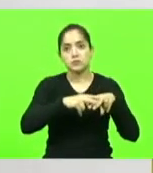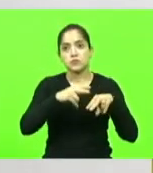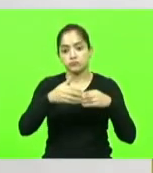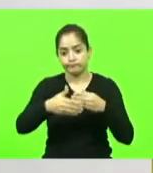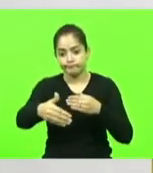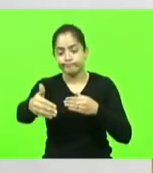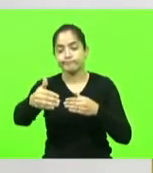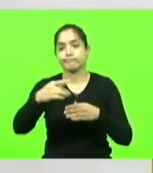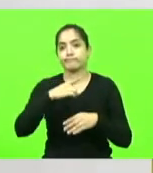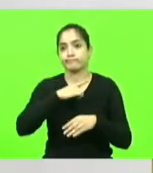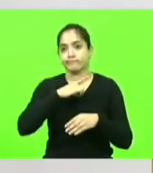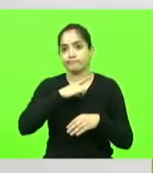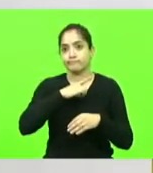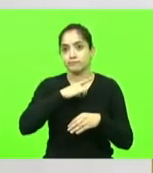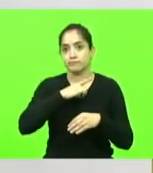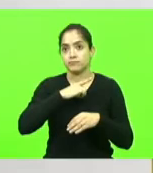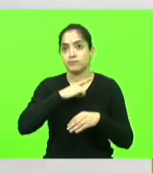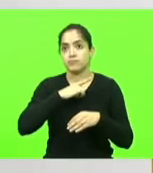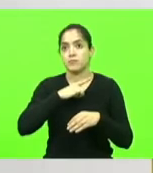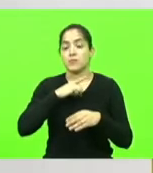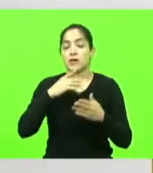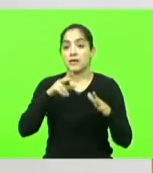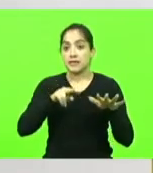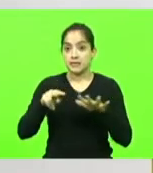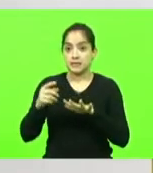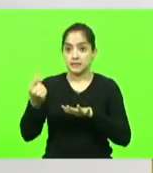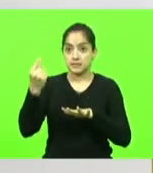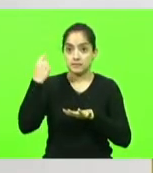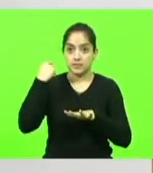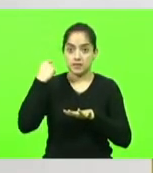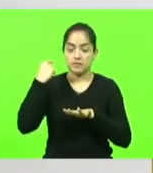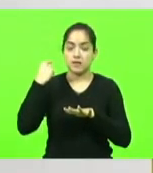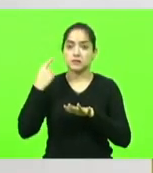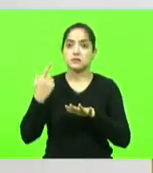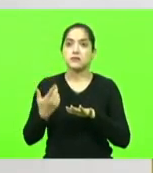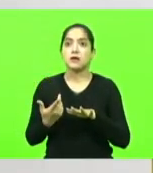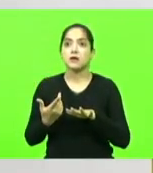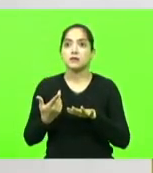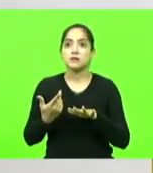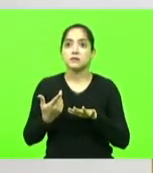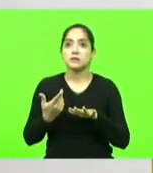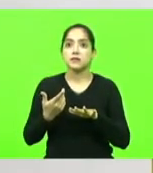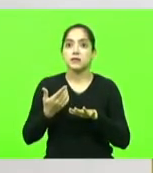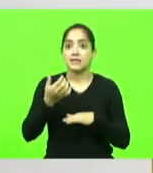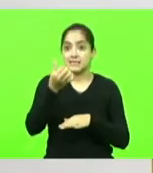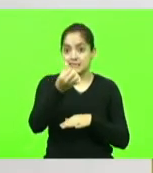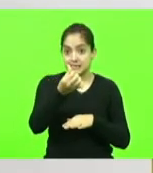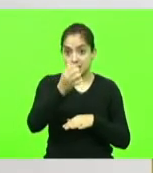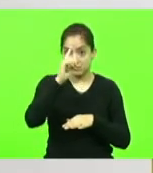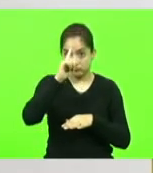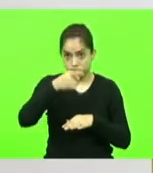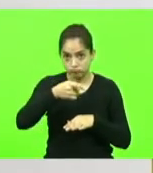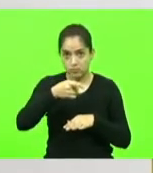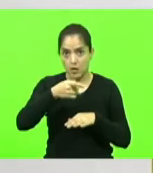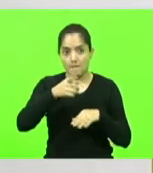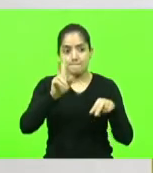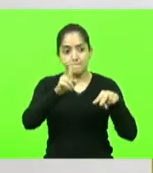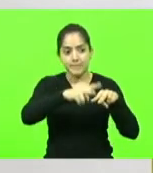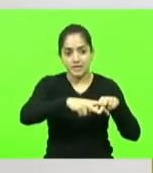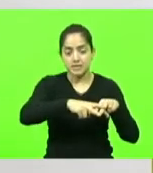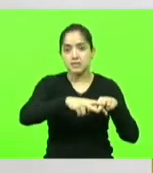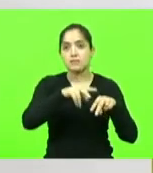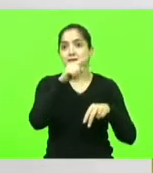e de repente na semana passada seis mandados de prisão em busca e apreensão em